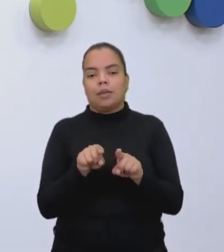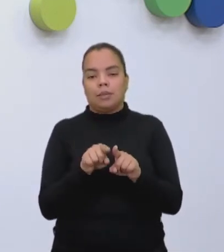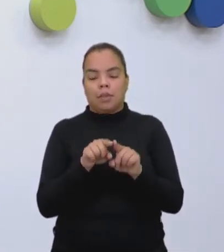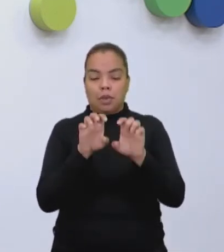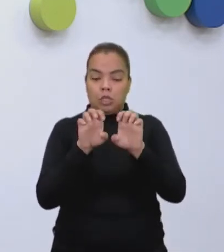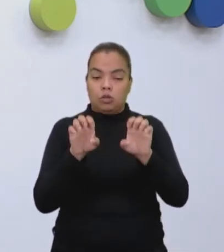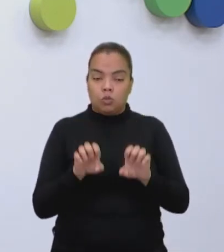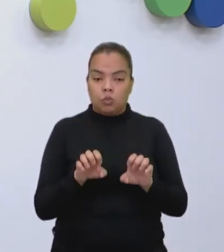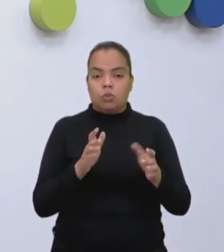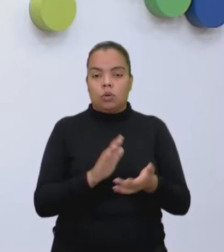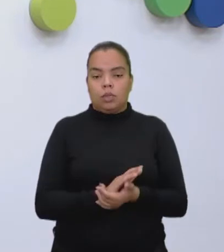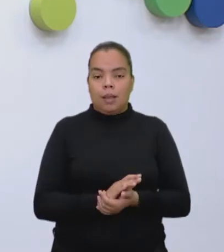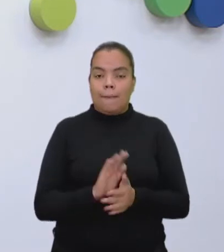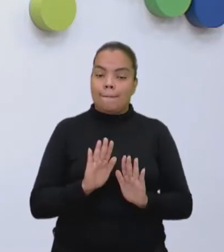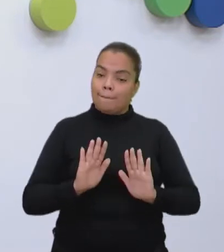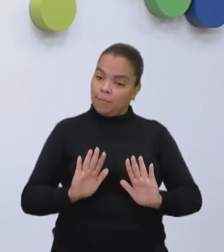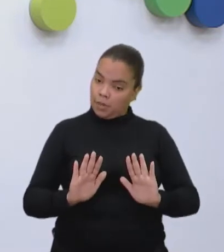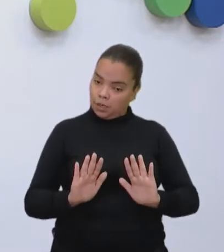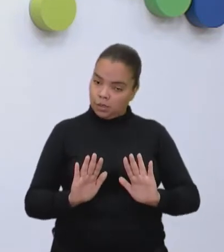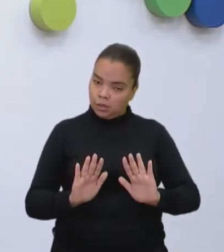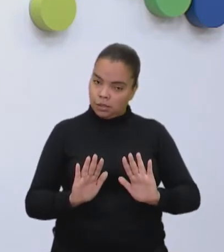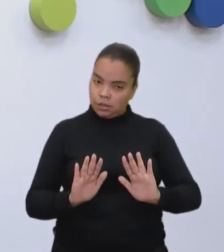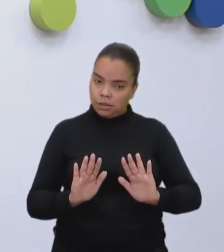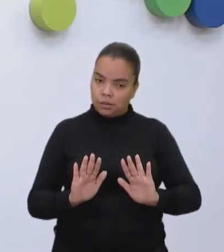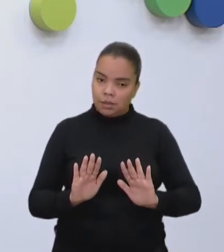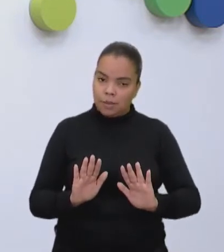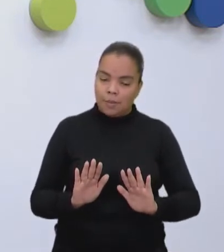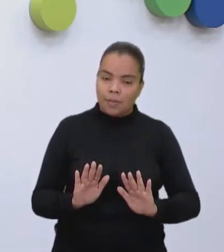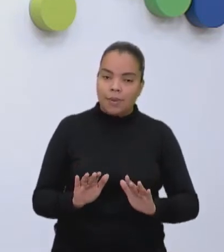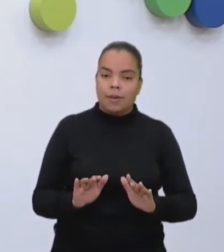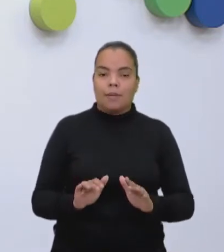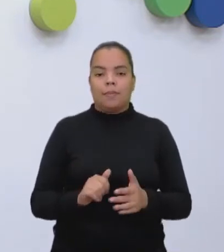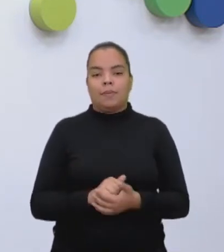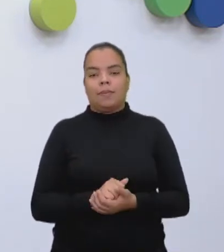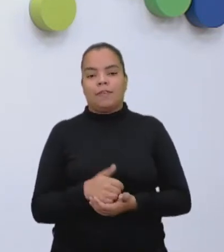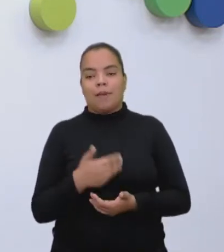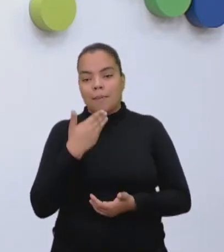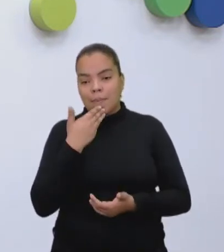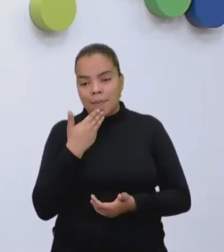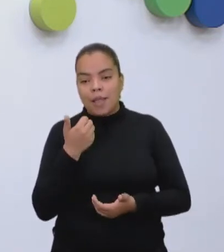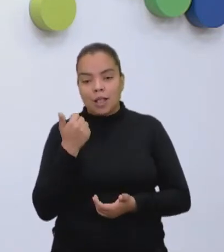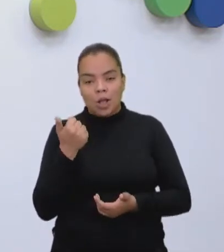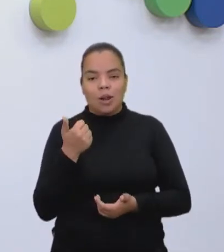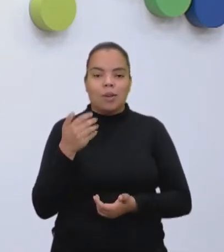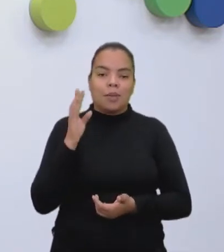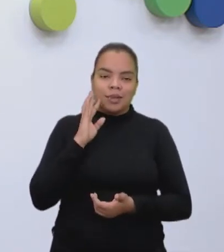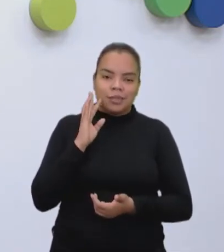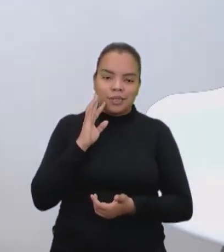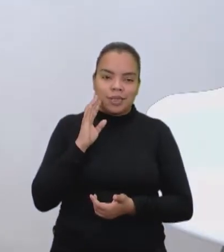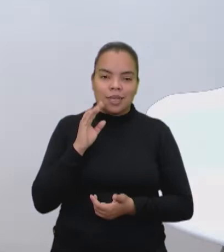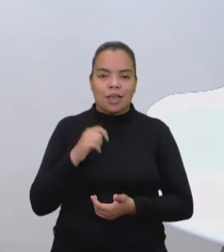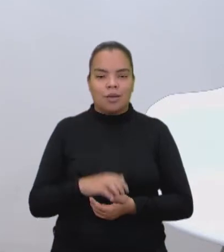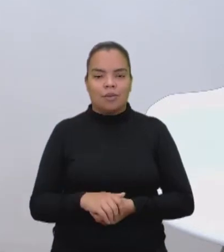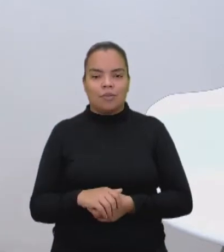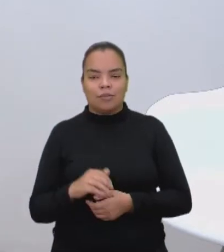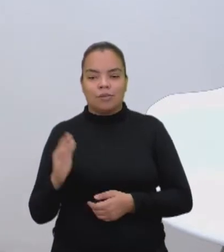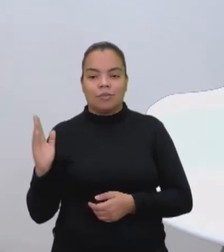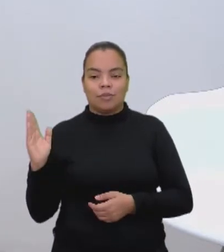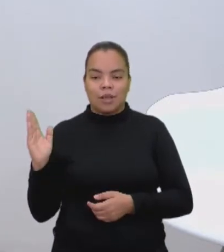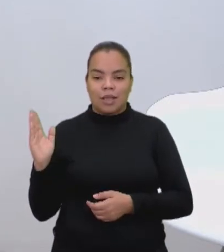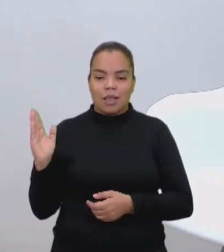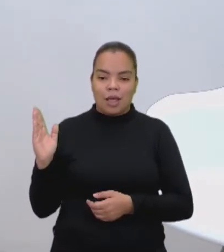uso para produzir. Mas, para ficar mais gostoso e mais legal, eu deixo agora com a